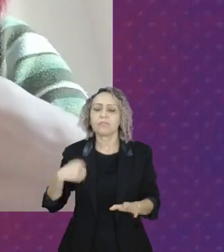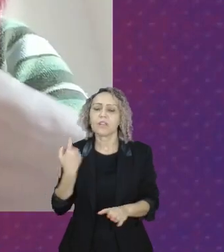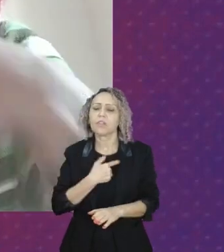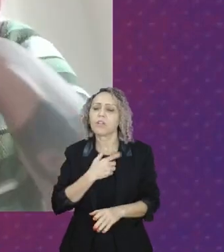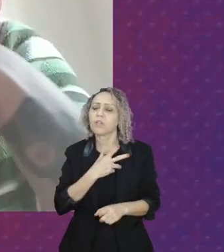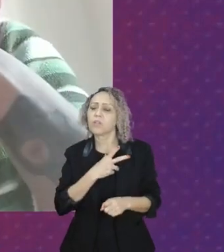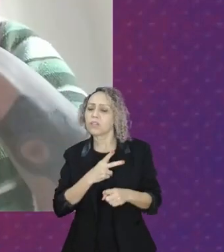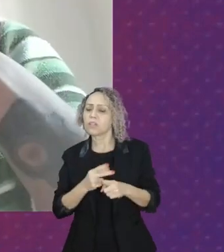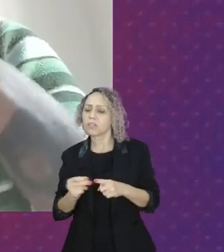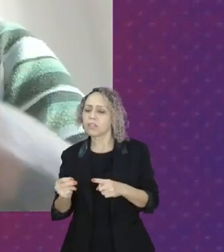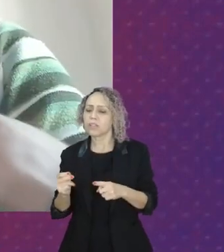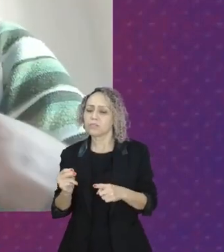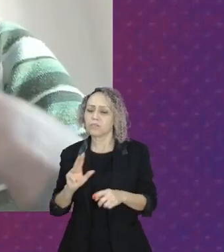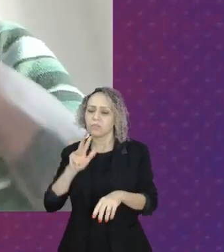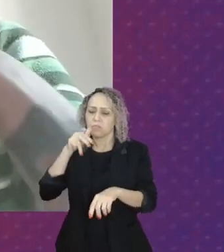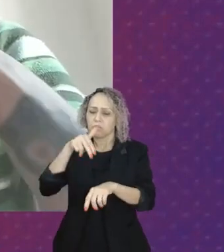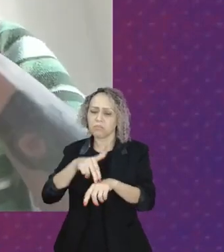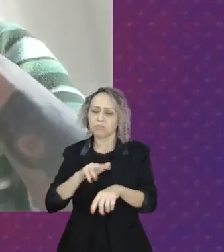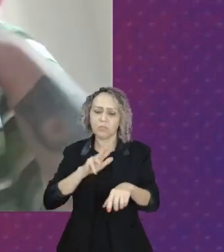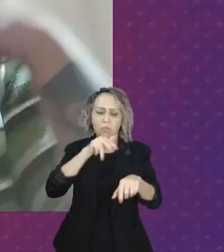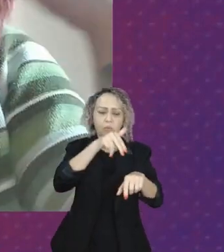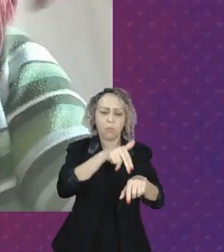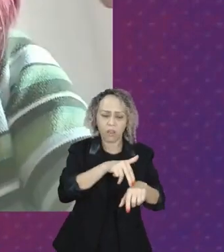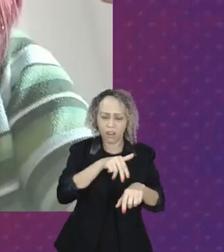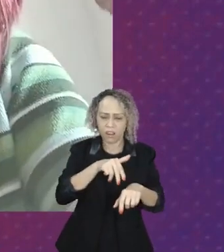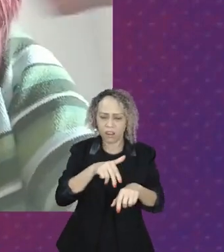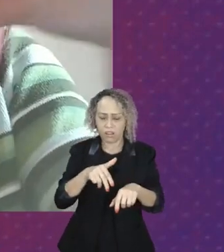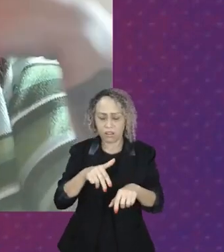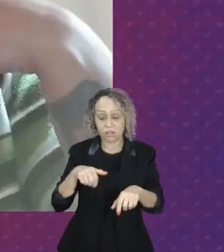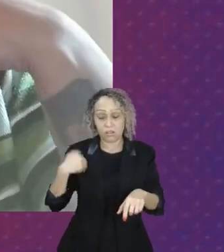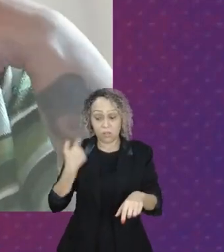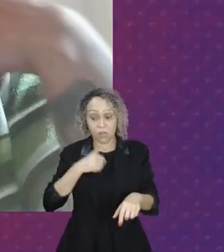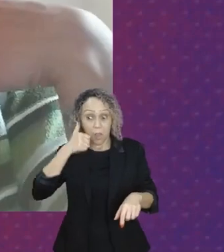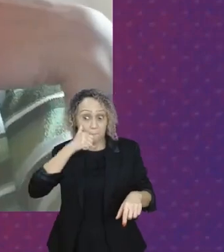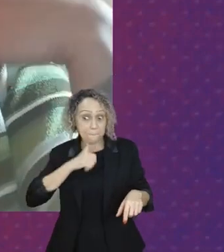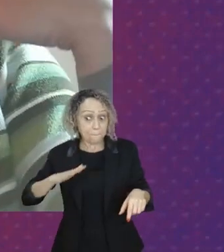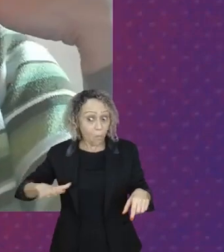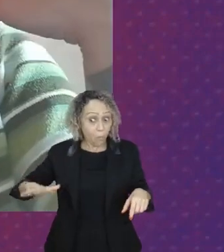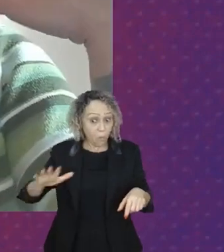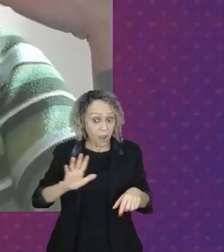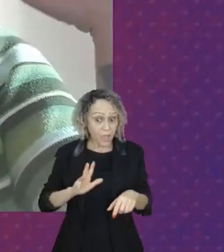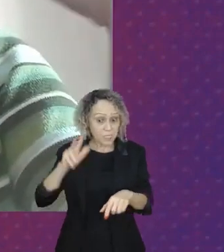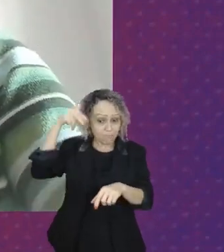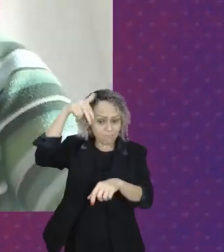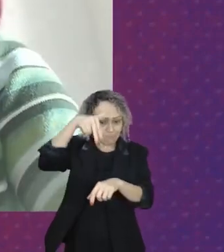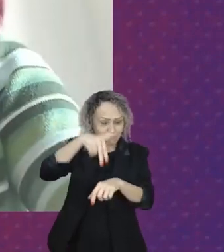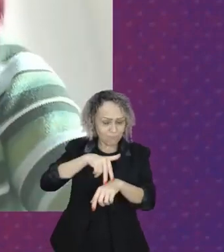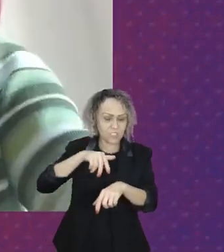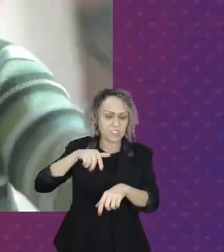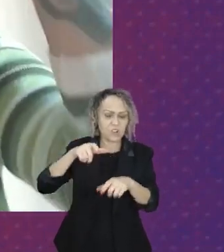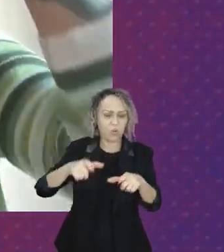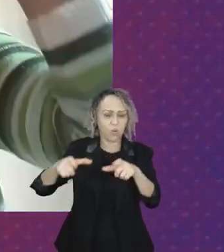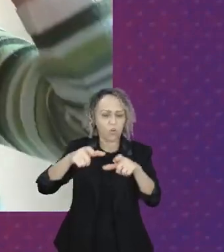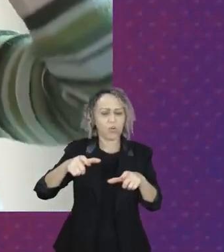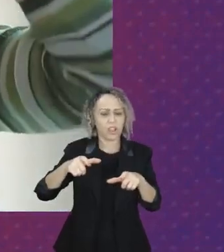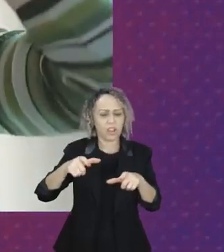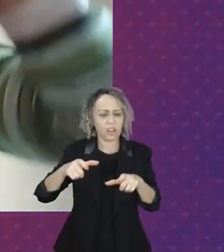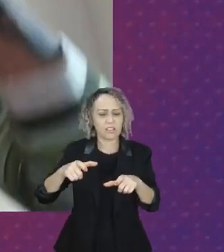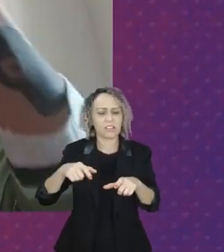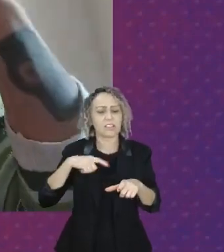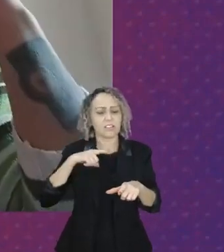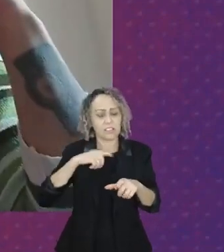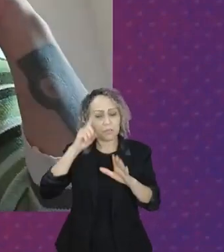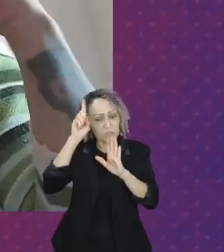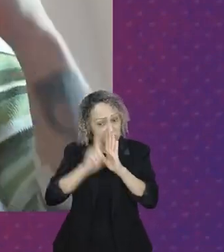no mundo enquanto seres igualitários, enquanto mulheres que vivem o mundo e que têm o